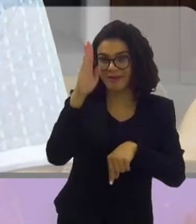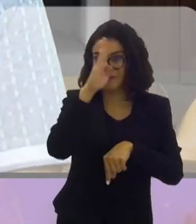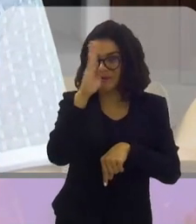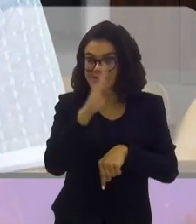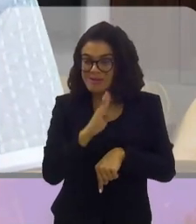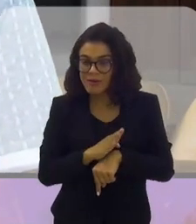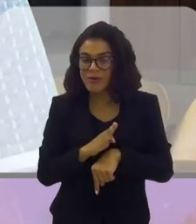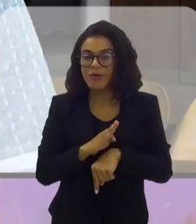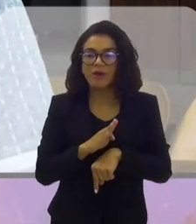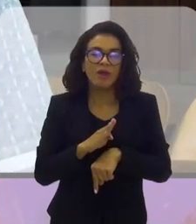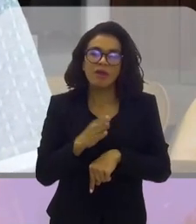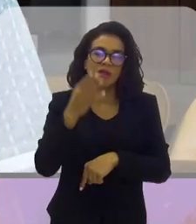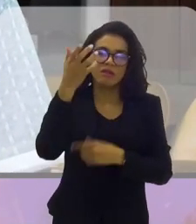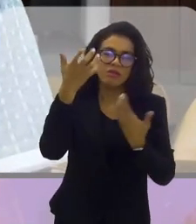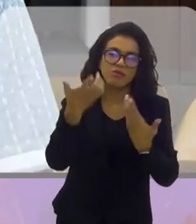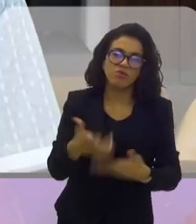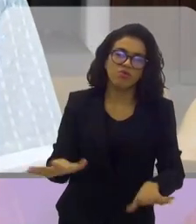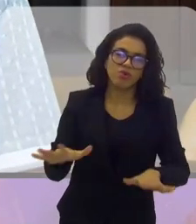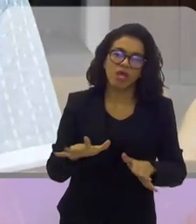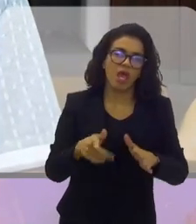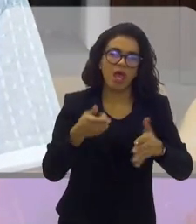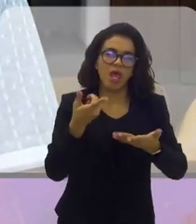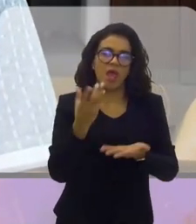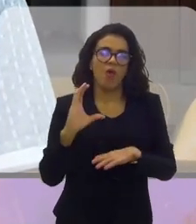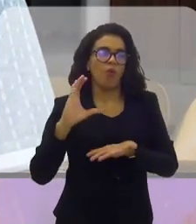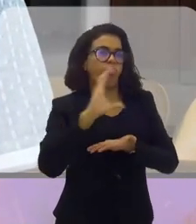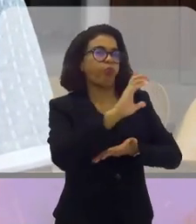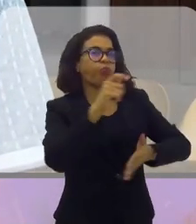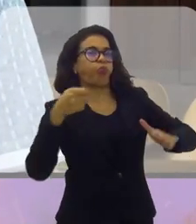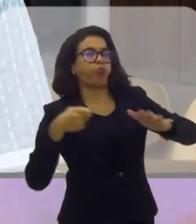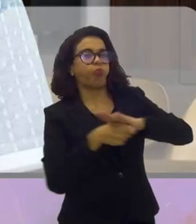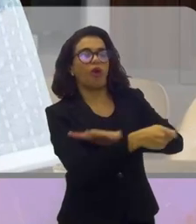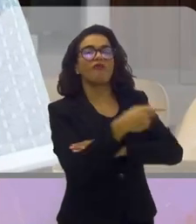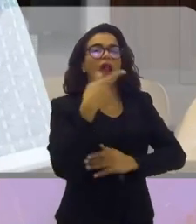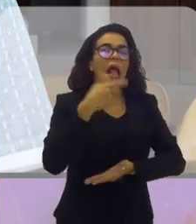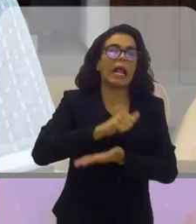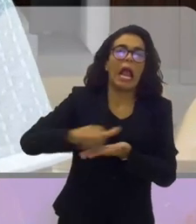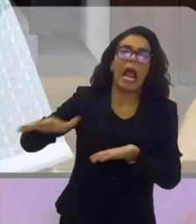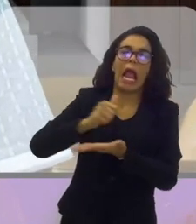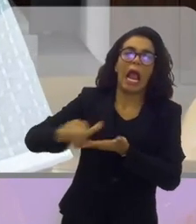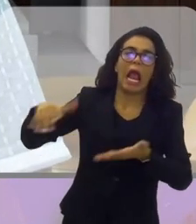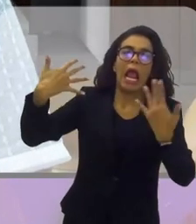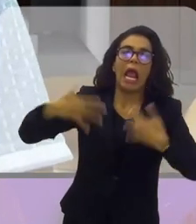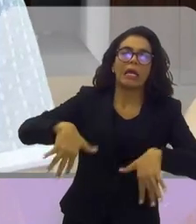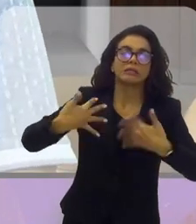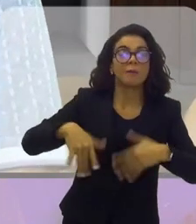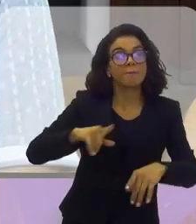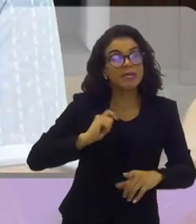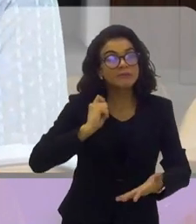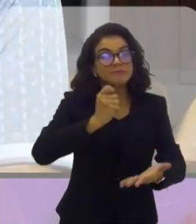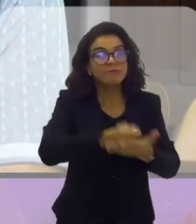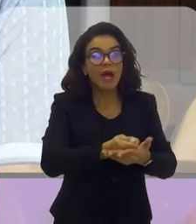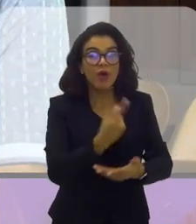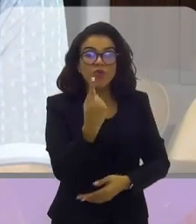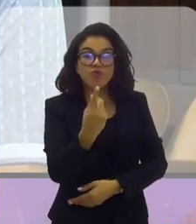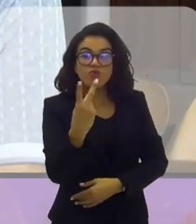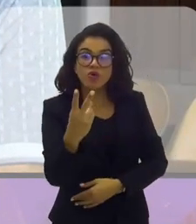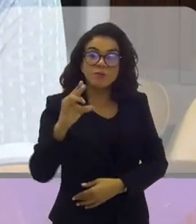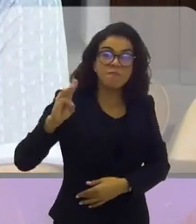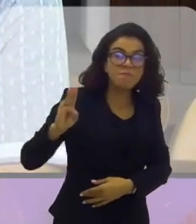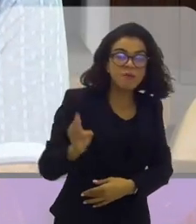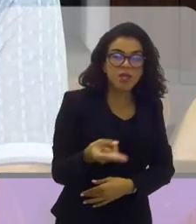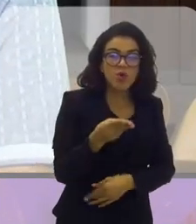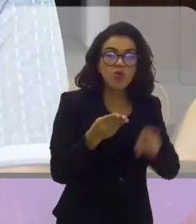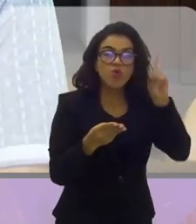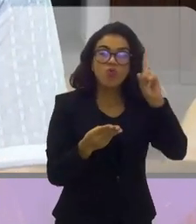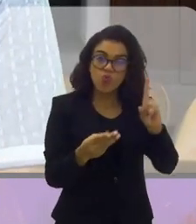do nosso país, aqui do Brasil, ele não quer fazer esse investimento. Ele diz que isso é gasto. Mas paga um, dois milhões de reais